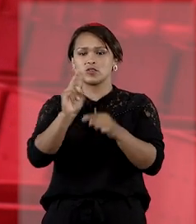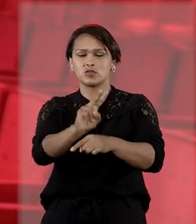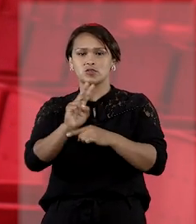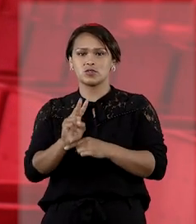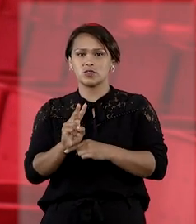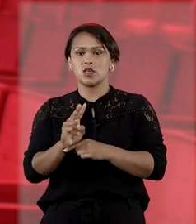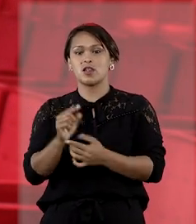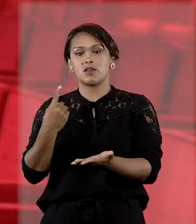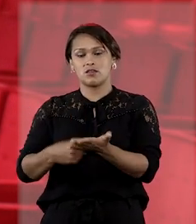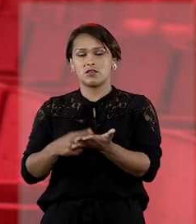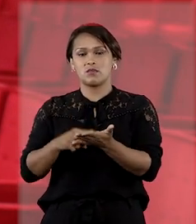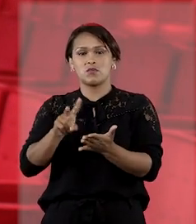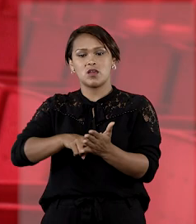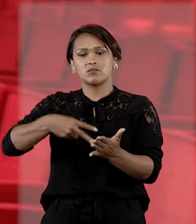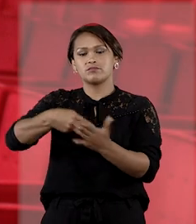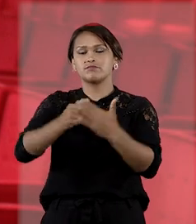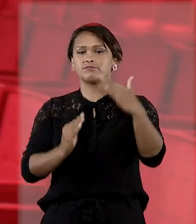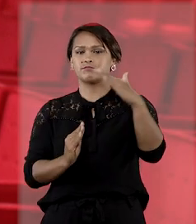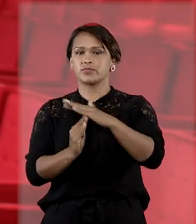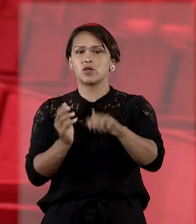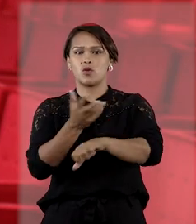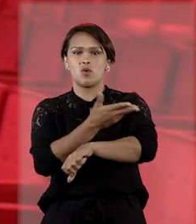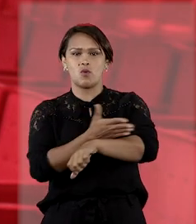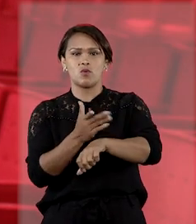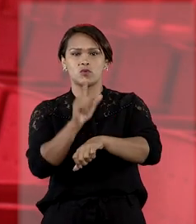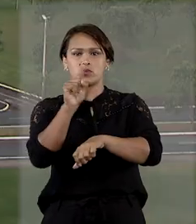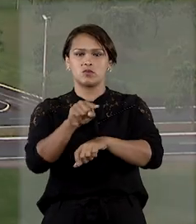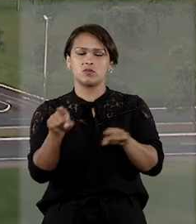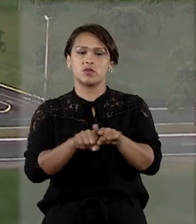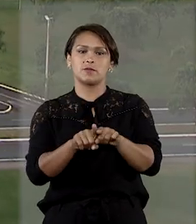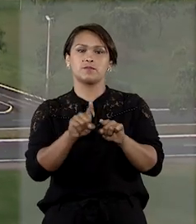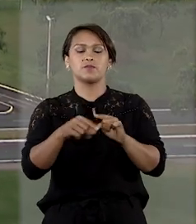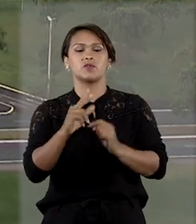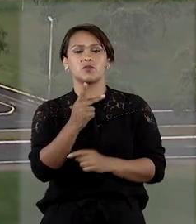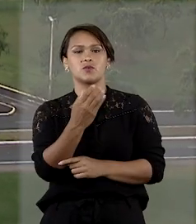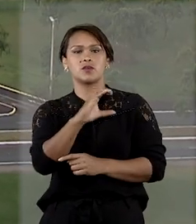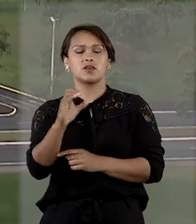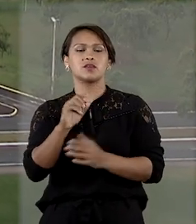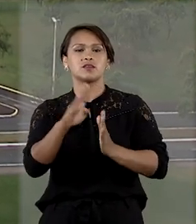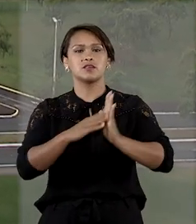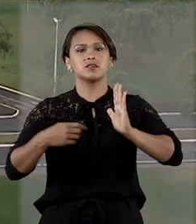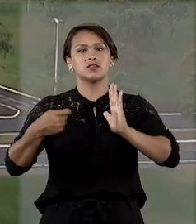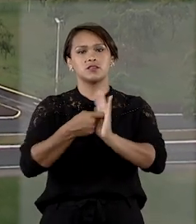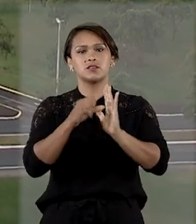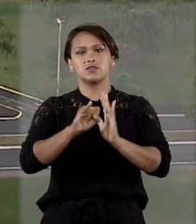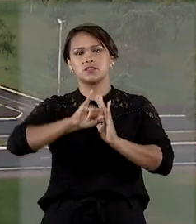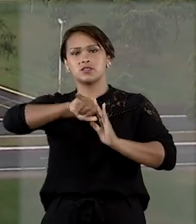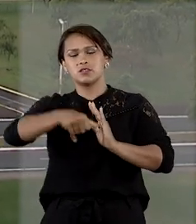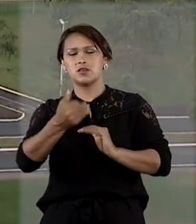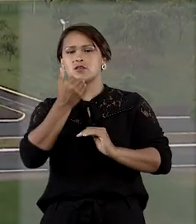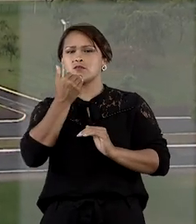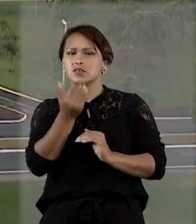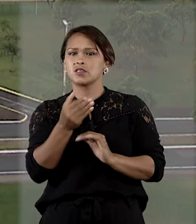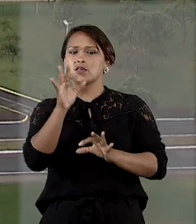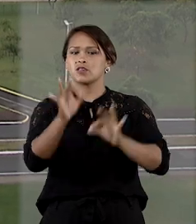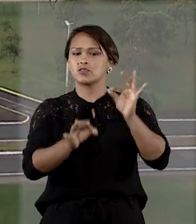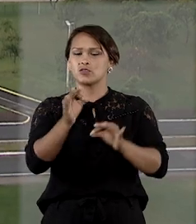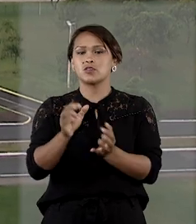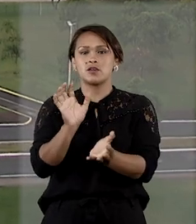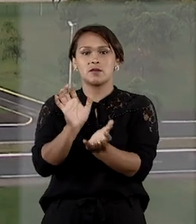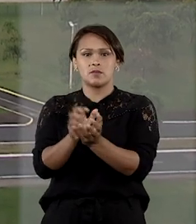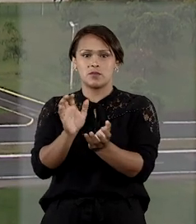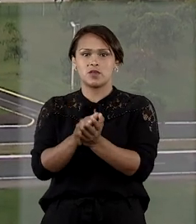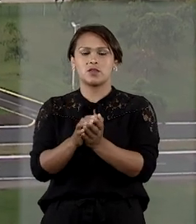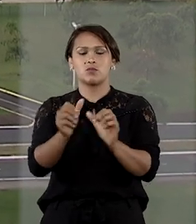tutela, determinando a interdição do rapaz na clínica. No habeas corpus impetrado no STJ, foi alegado que a Justiça de